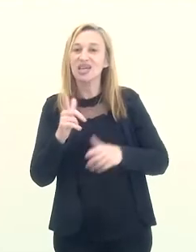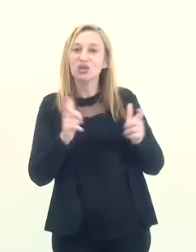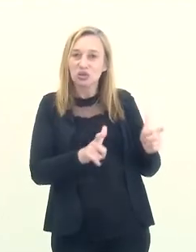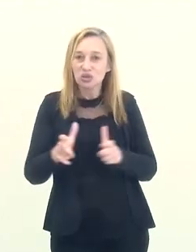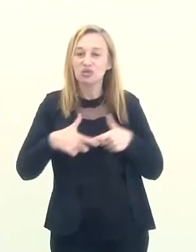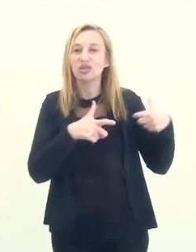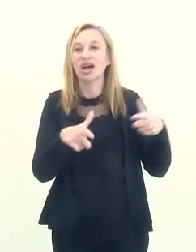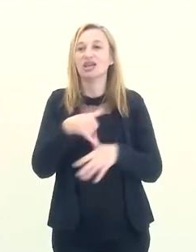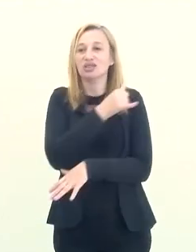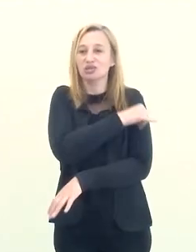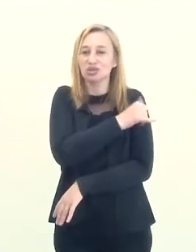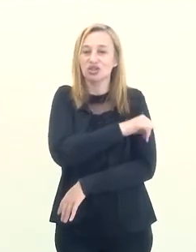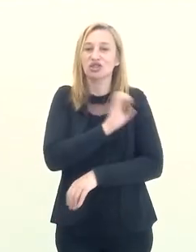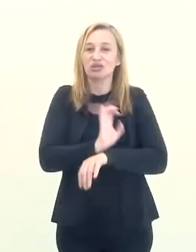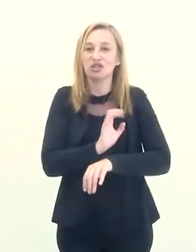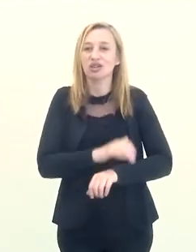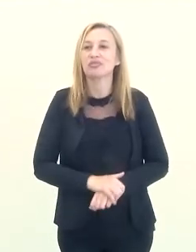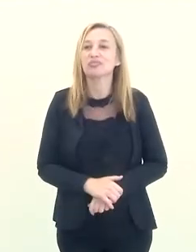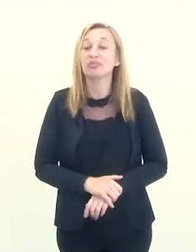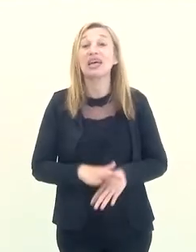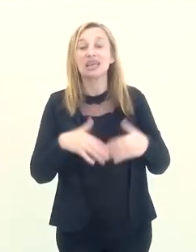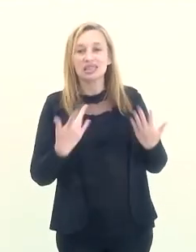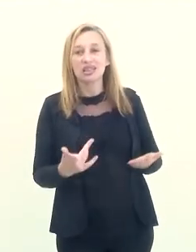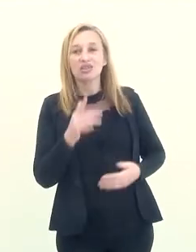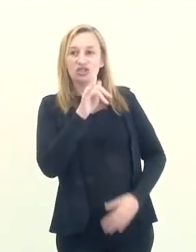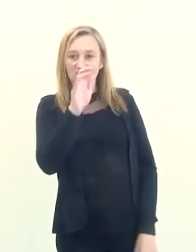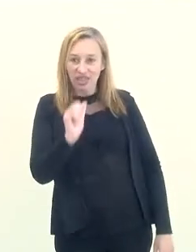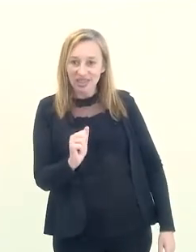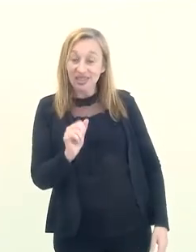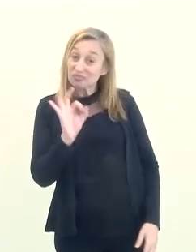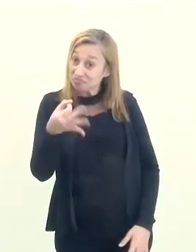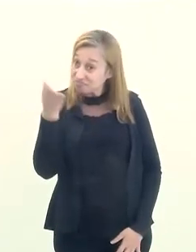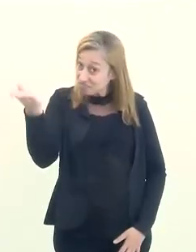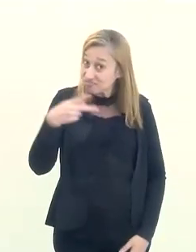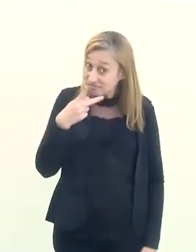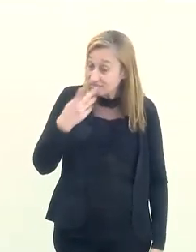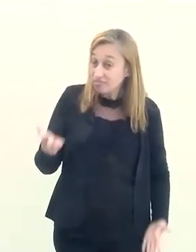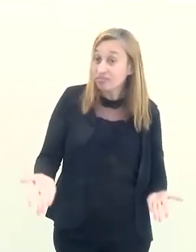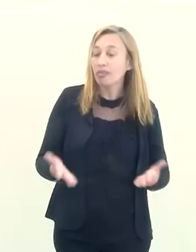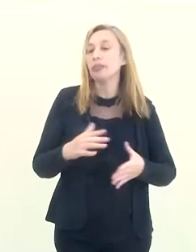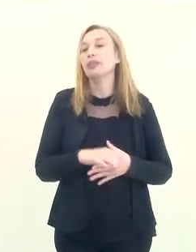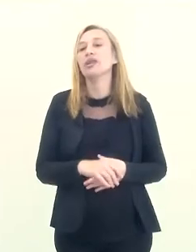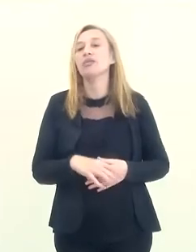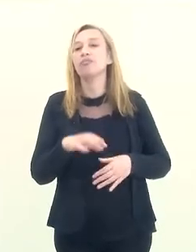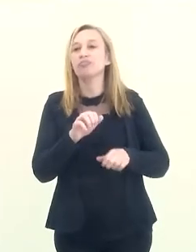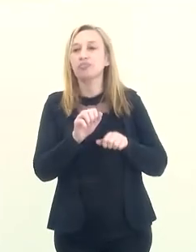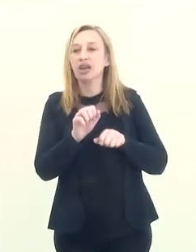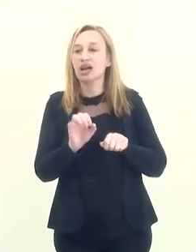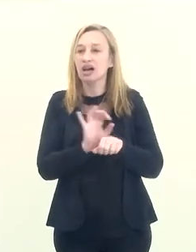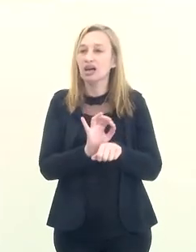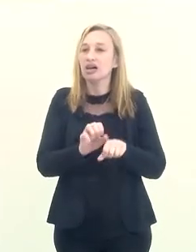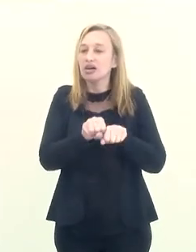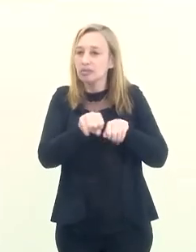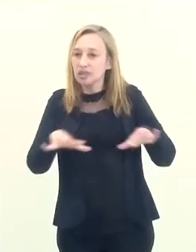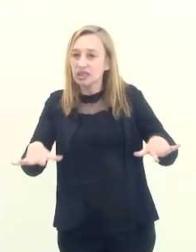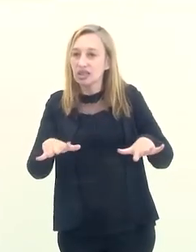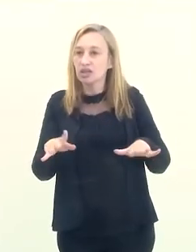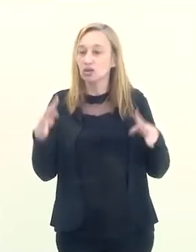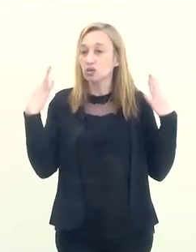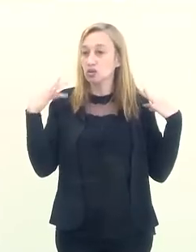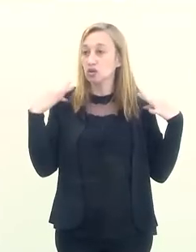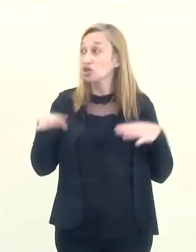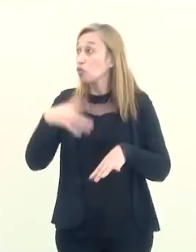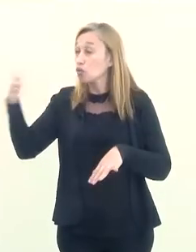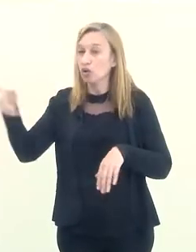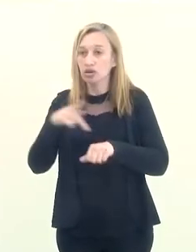conhecer o restante do nosso estado. Então, Geisa, é exatamente isso que você falou. Com a pandemia, o